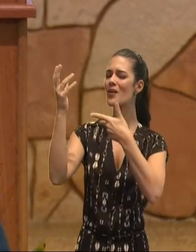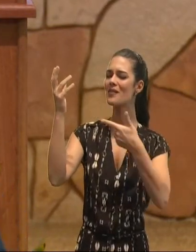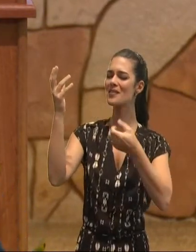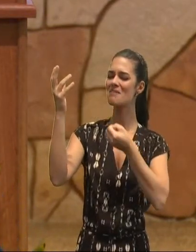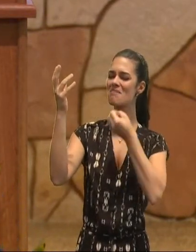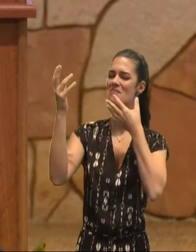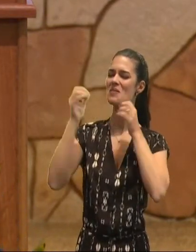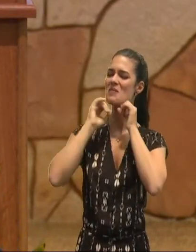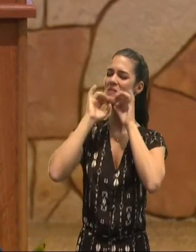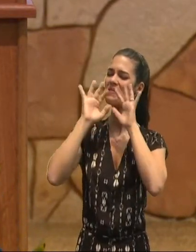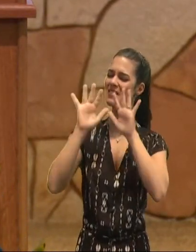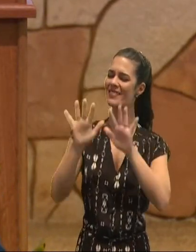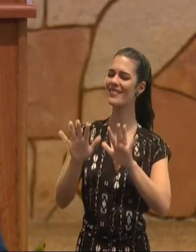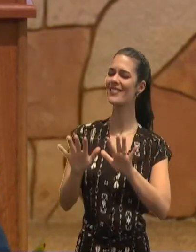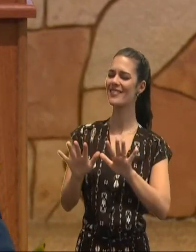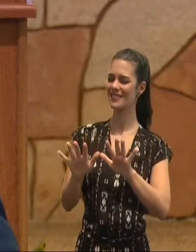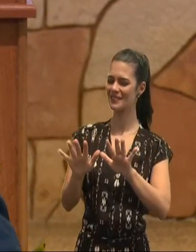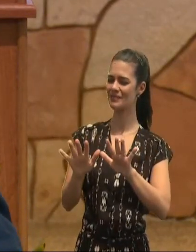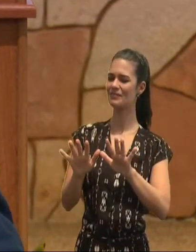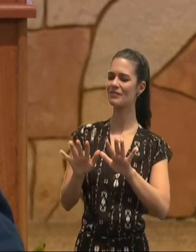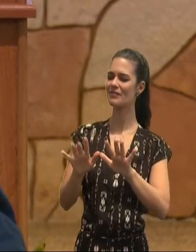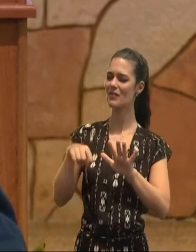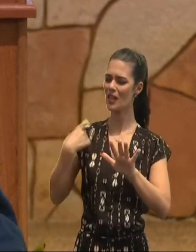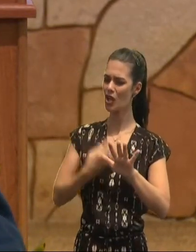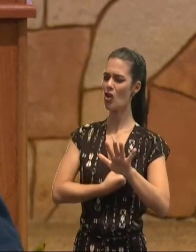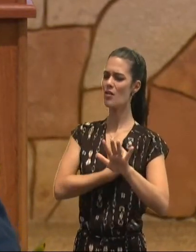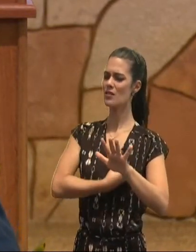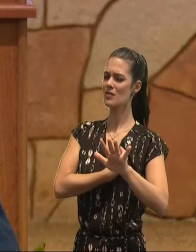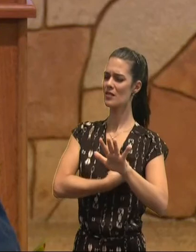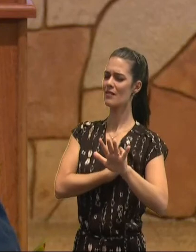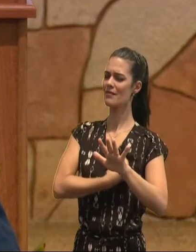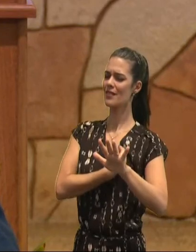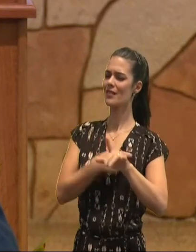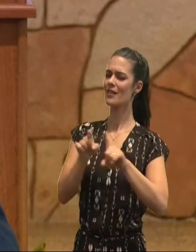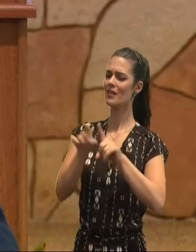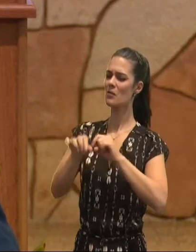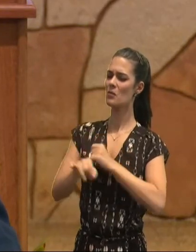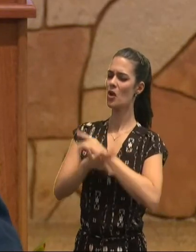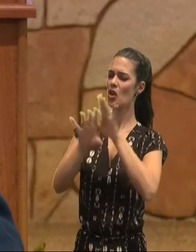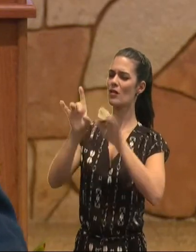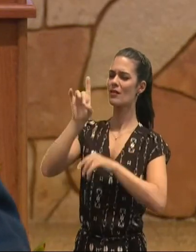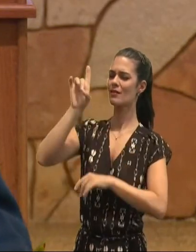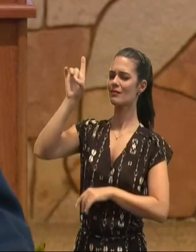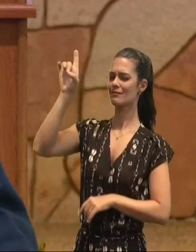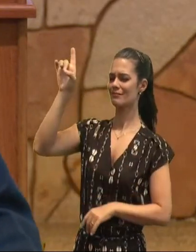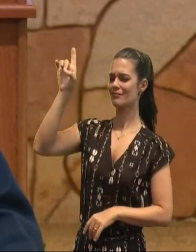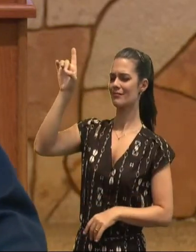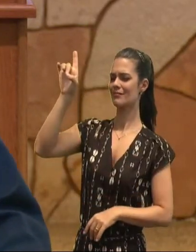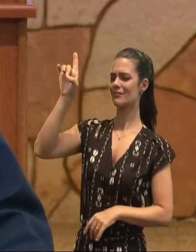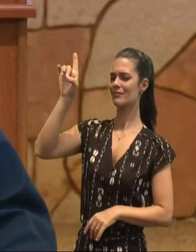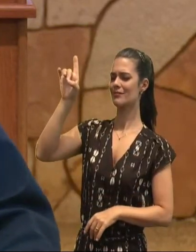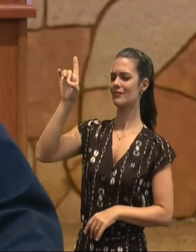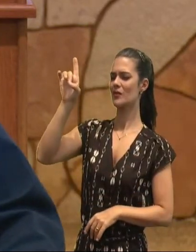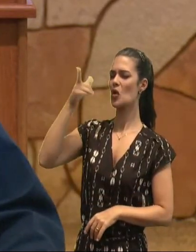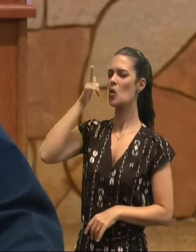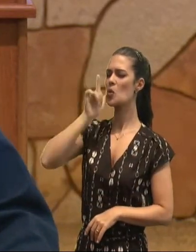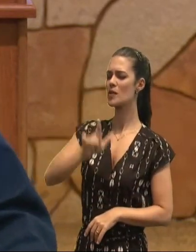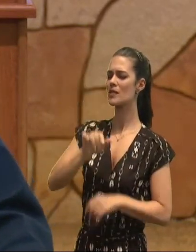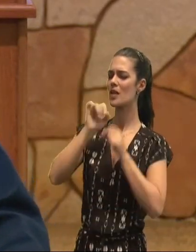própria vida, e para a glória, do Senhor, para que colhamos, bênçãos, para que colhamos,